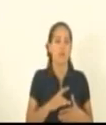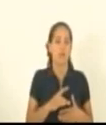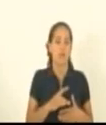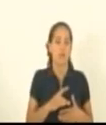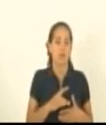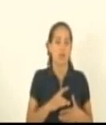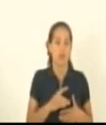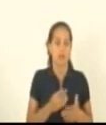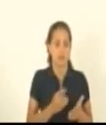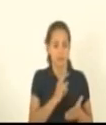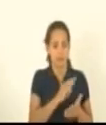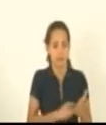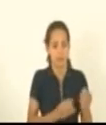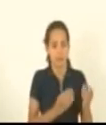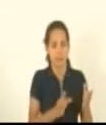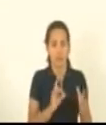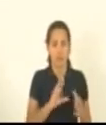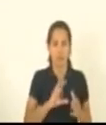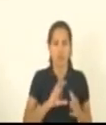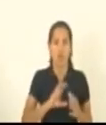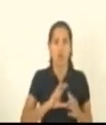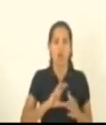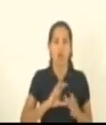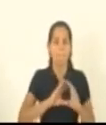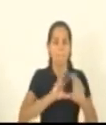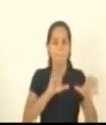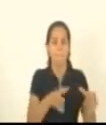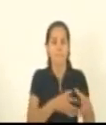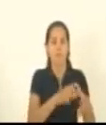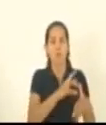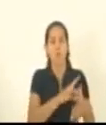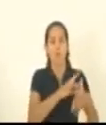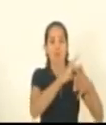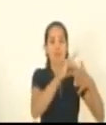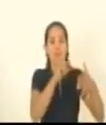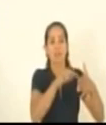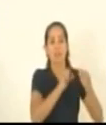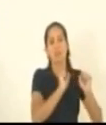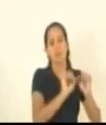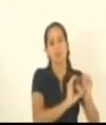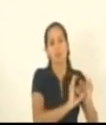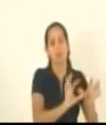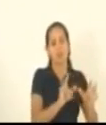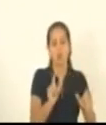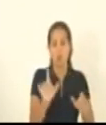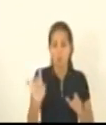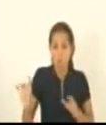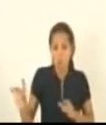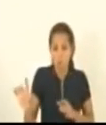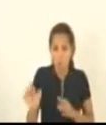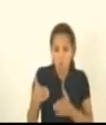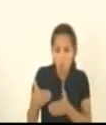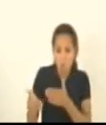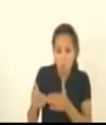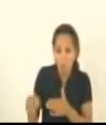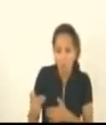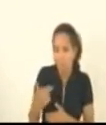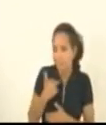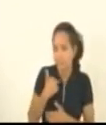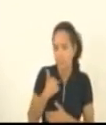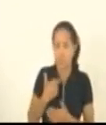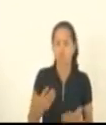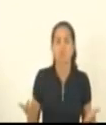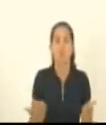somente os líderes dos blocos. Então, eu estou fazendo uma exceção, tendo em vista, nós estamos começando agora. Então, vamos colocar a matéria, nesse